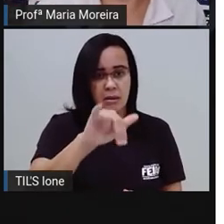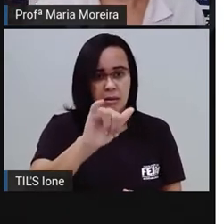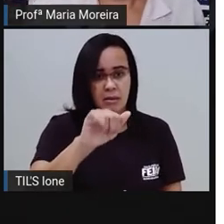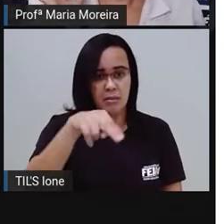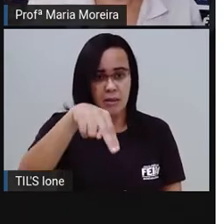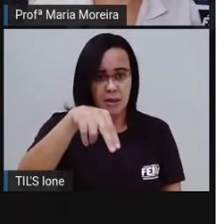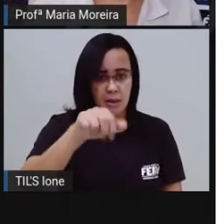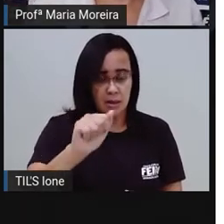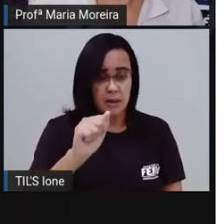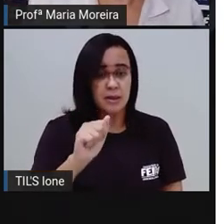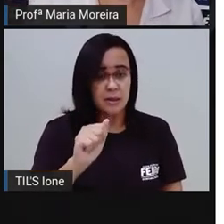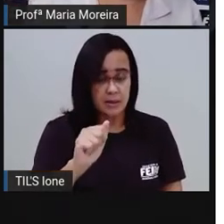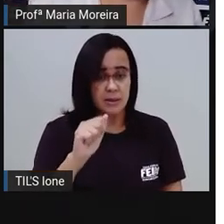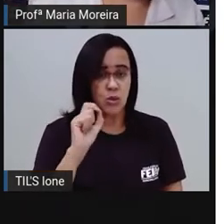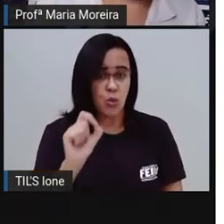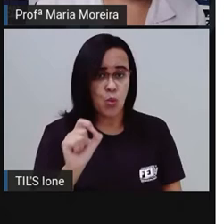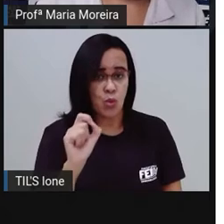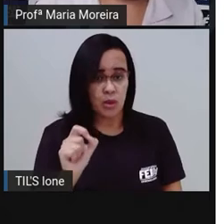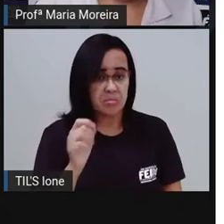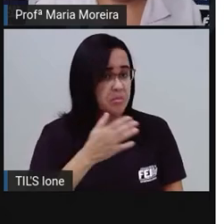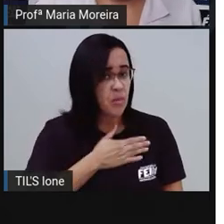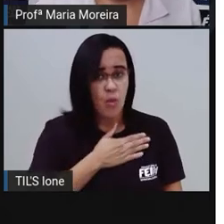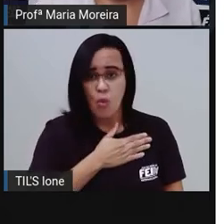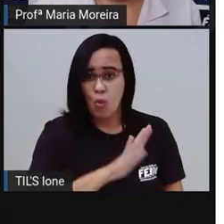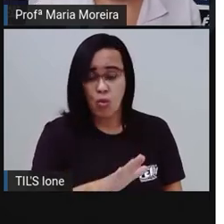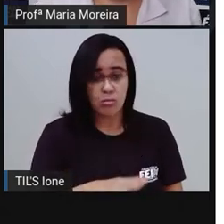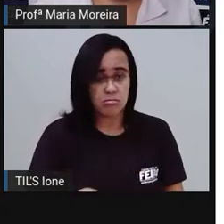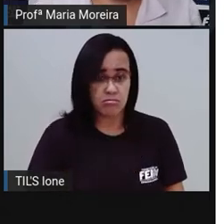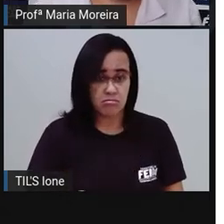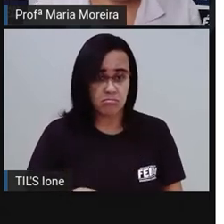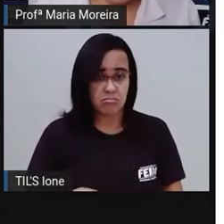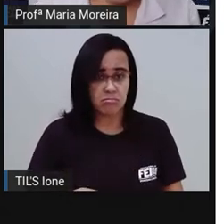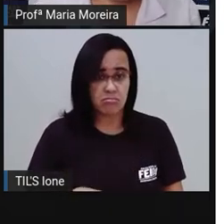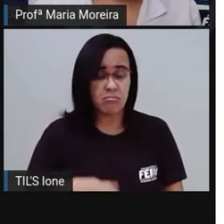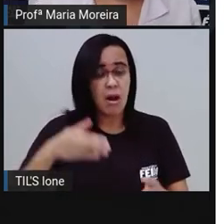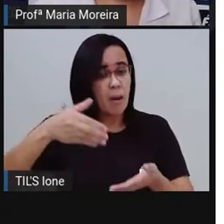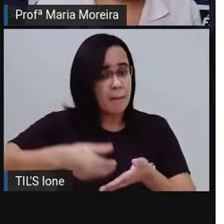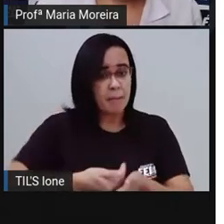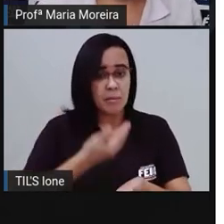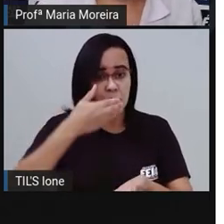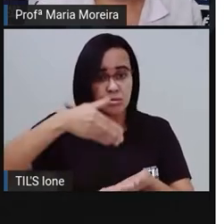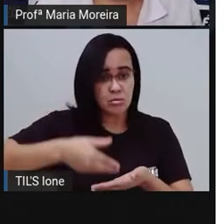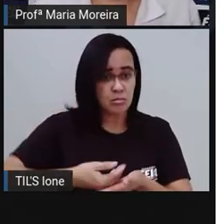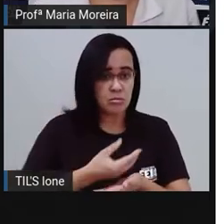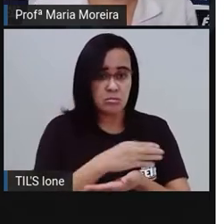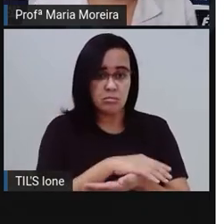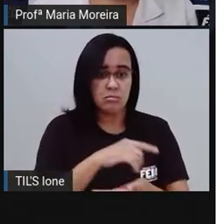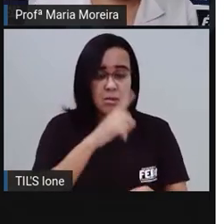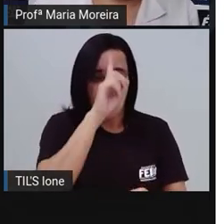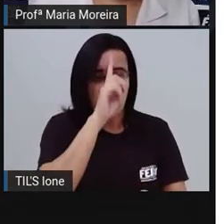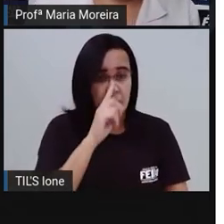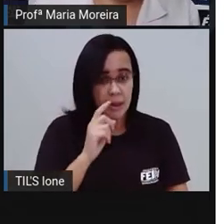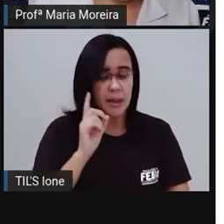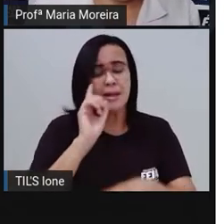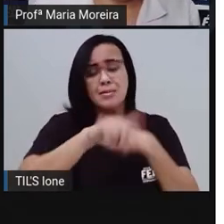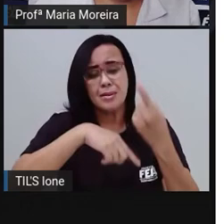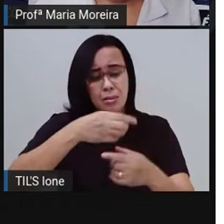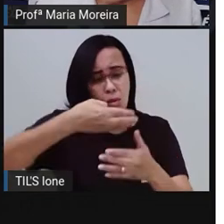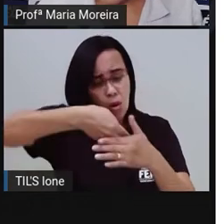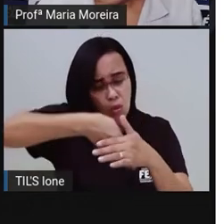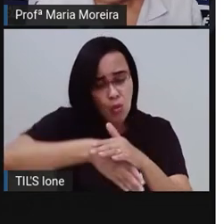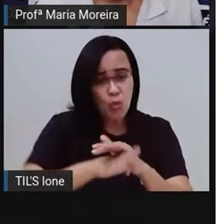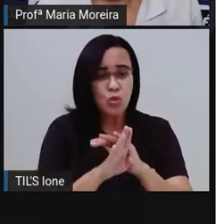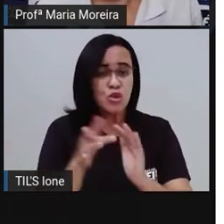experto. Marina não gostava de mamão. Mas, com o tempo, Marina se acostumou com o sabor da fruta.